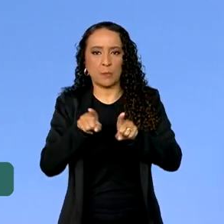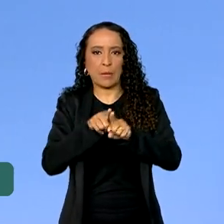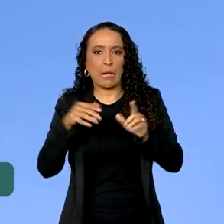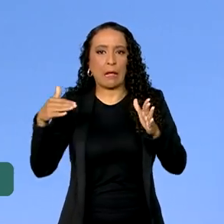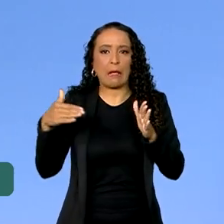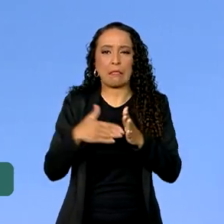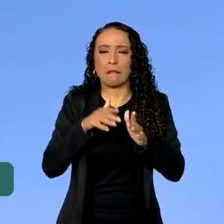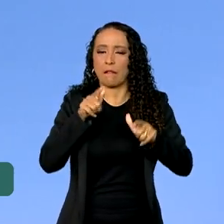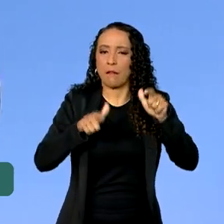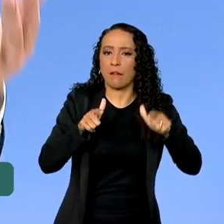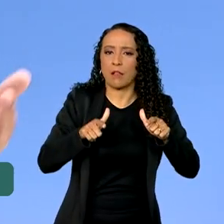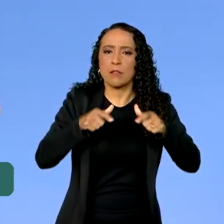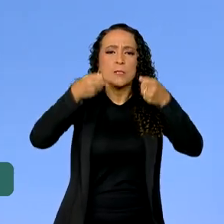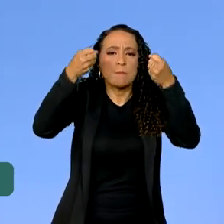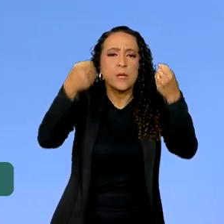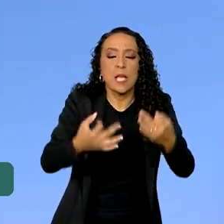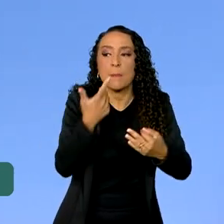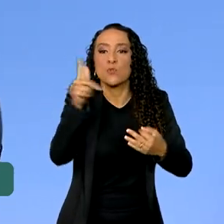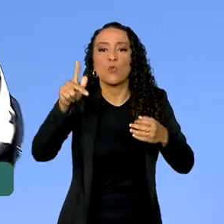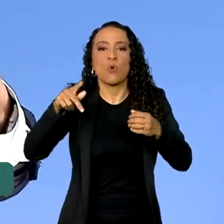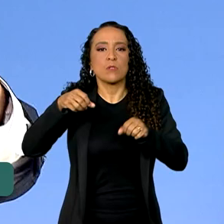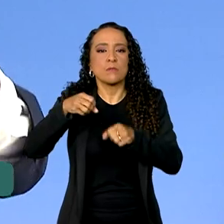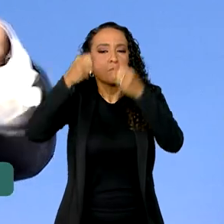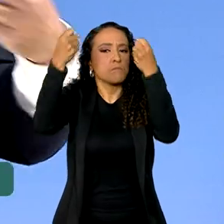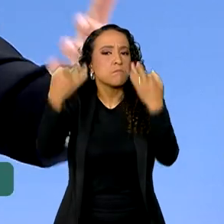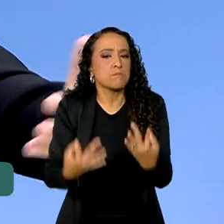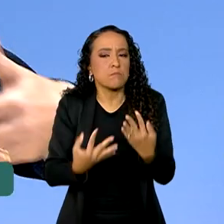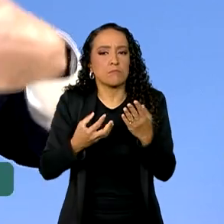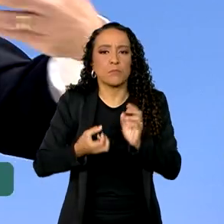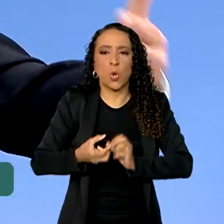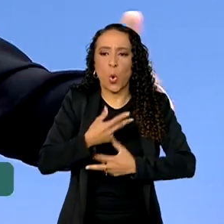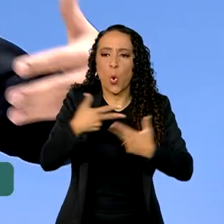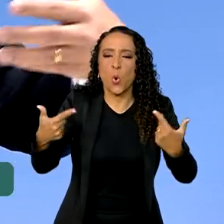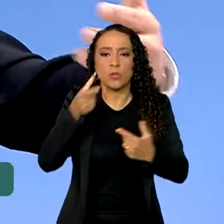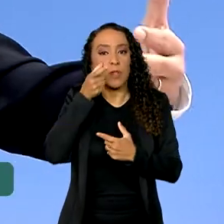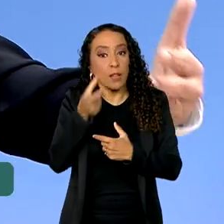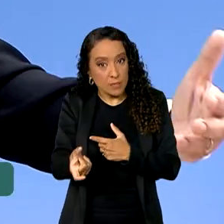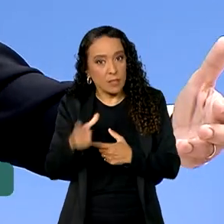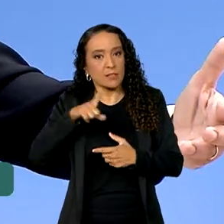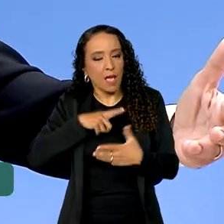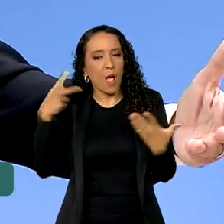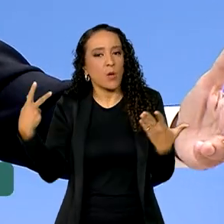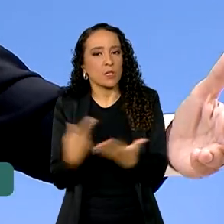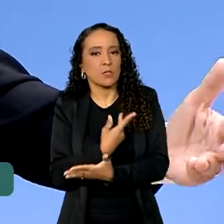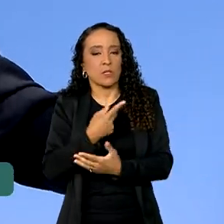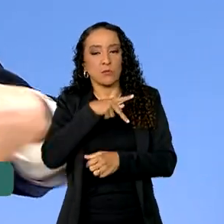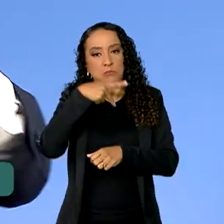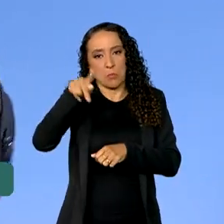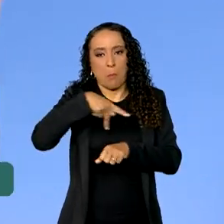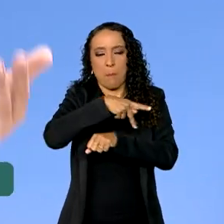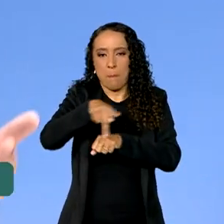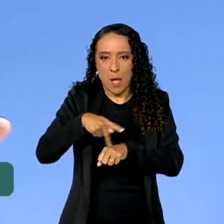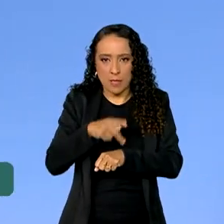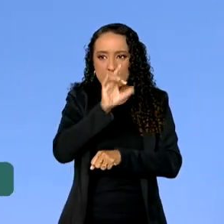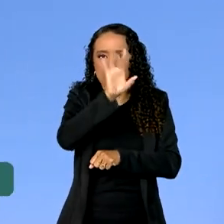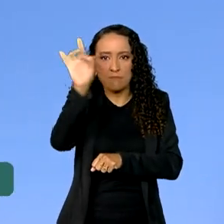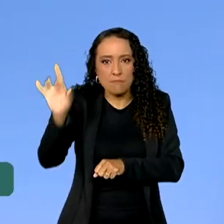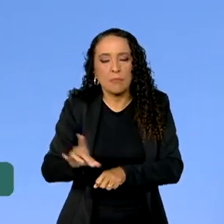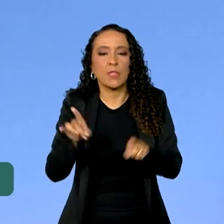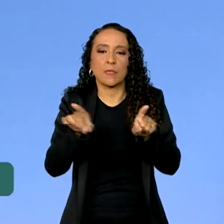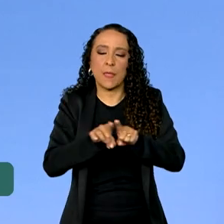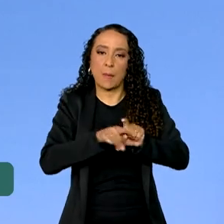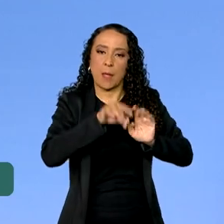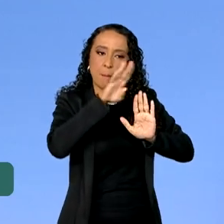certo ponto, relatar aos outros países coisas interessantes que estejam acontecendo no seu país. Então, também